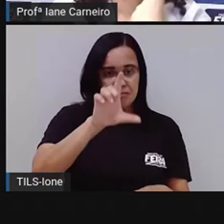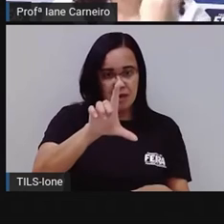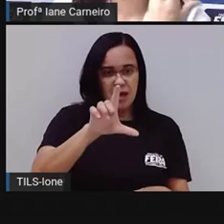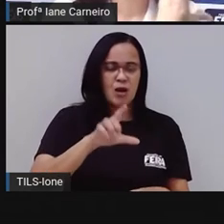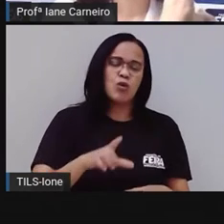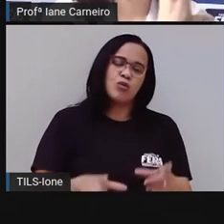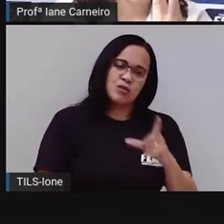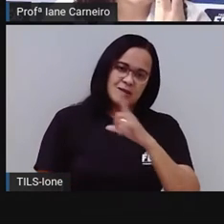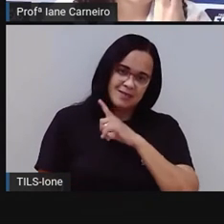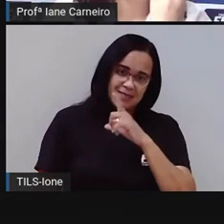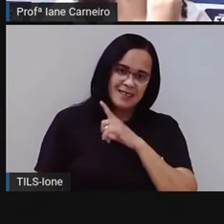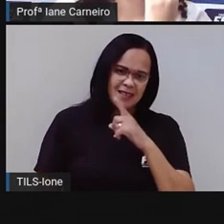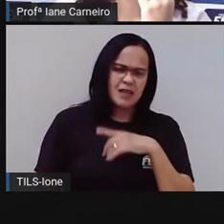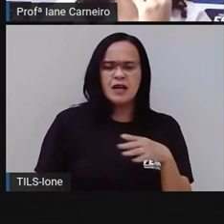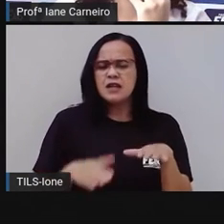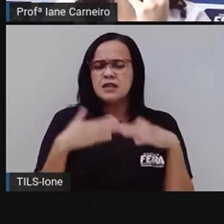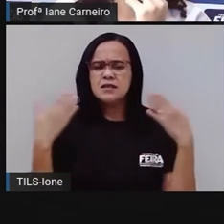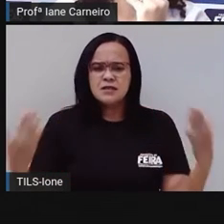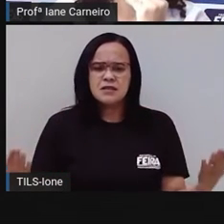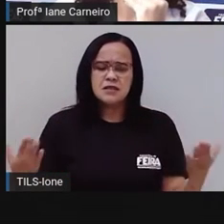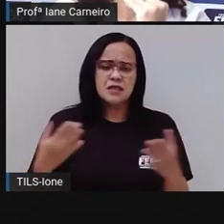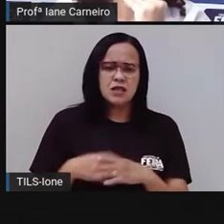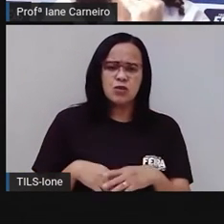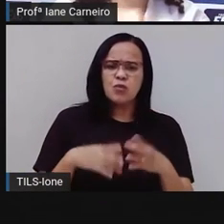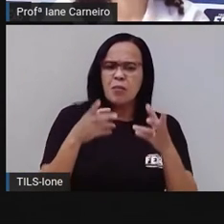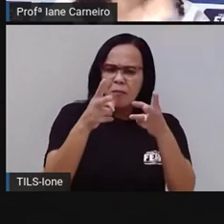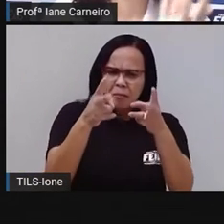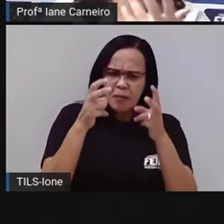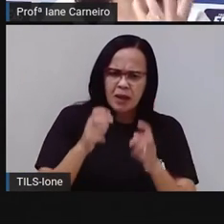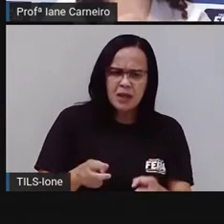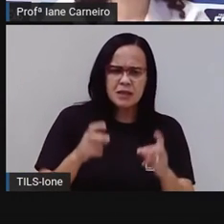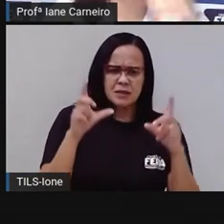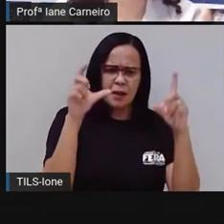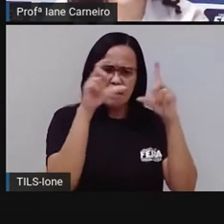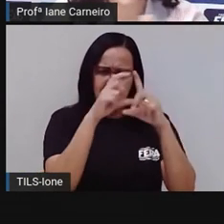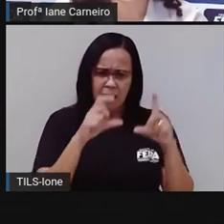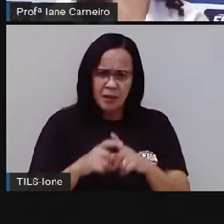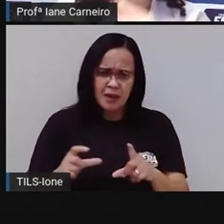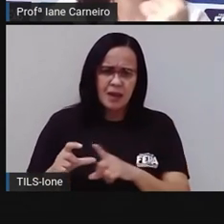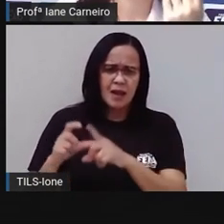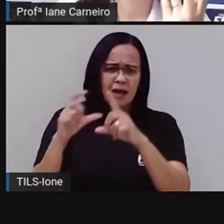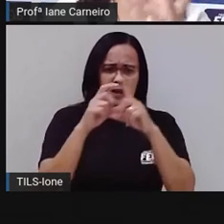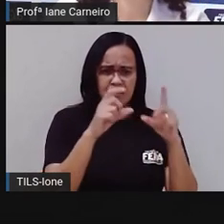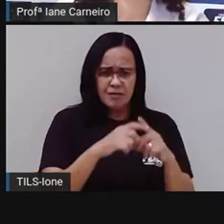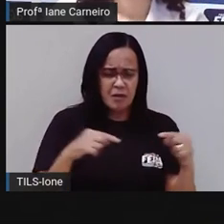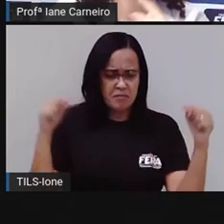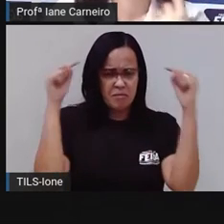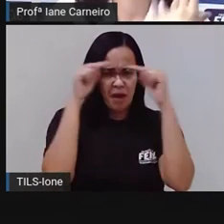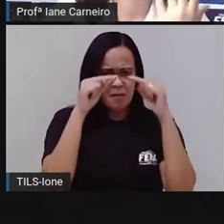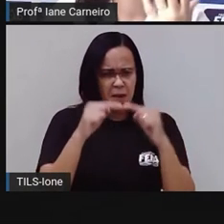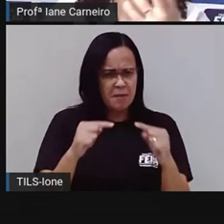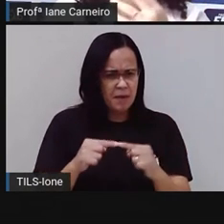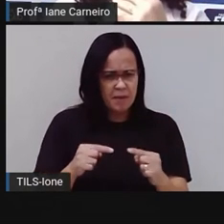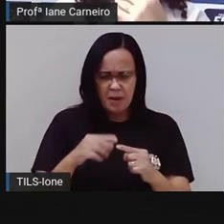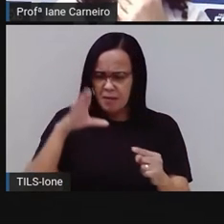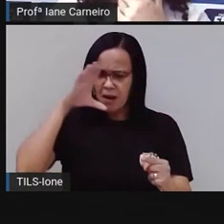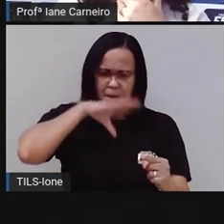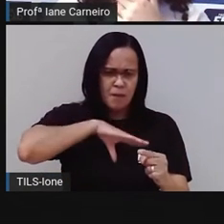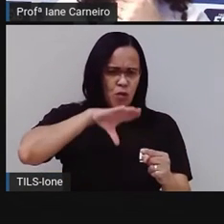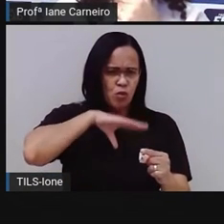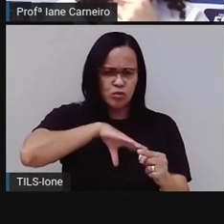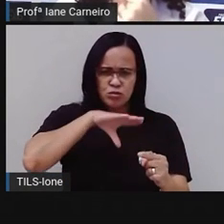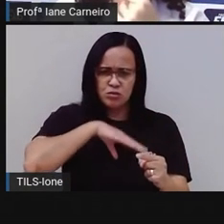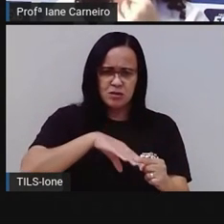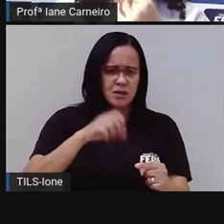riqueza, né, de nossa língua portuguesa. Quando a gente consegue escrever, né, de diversas formas, usando vários